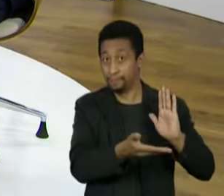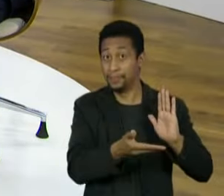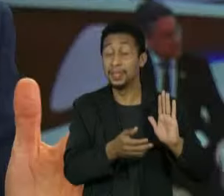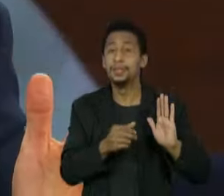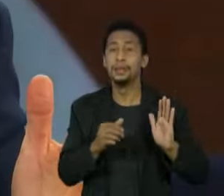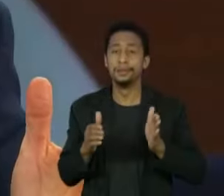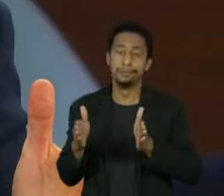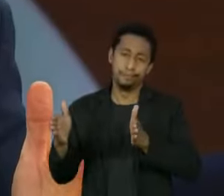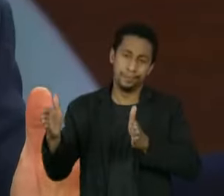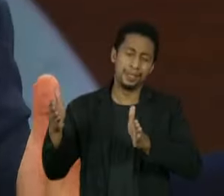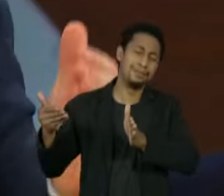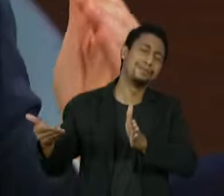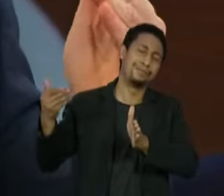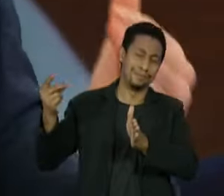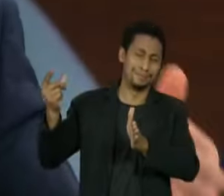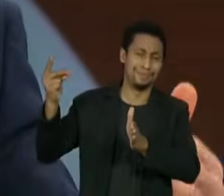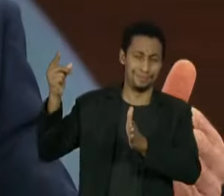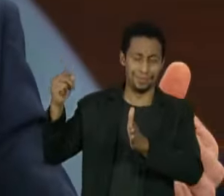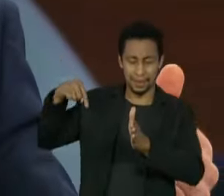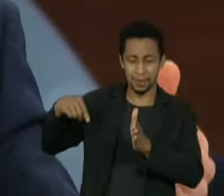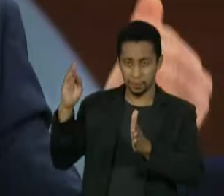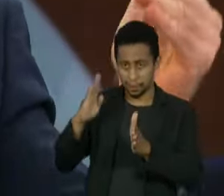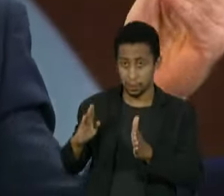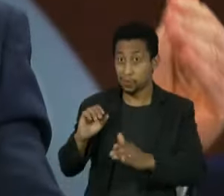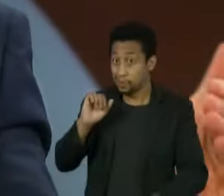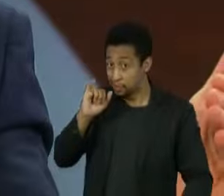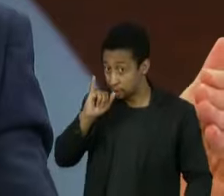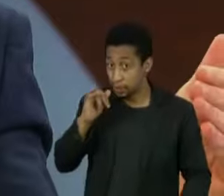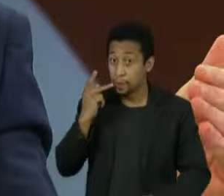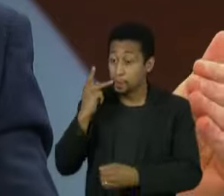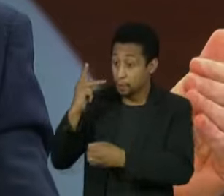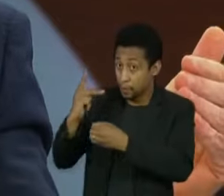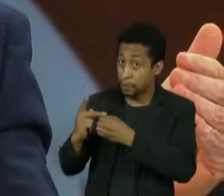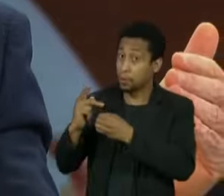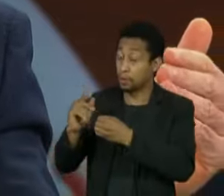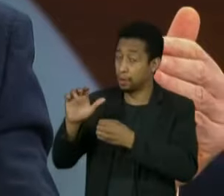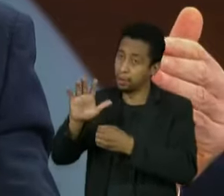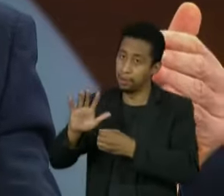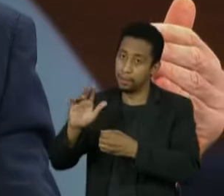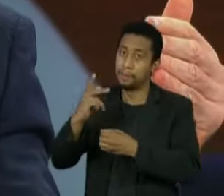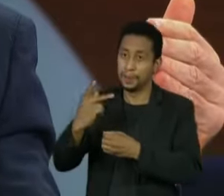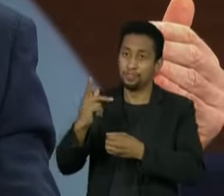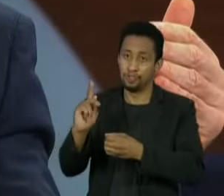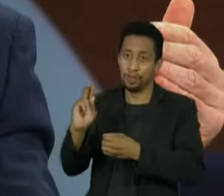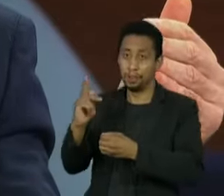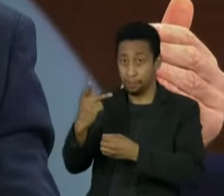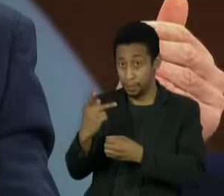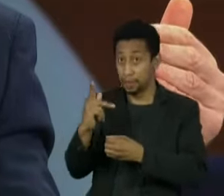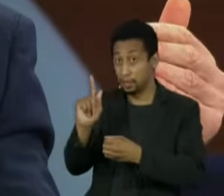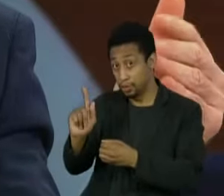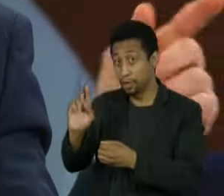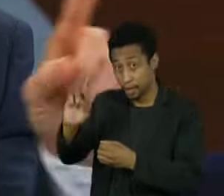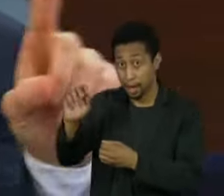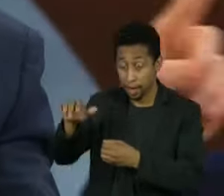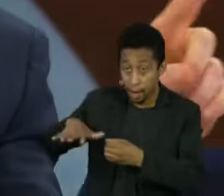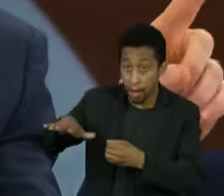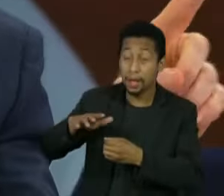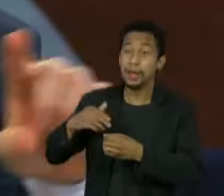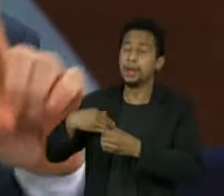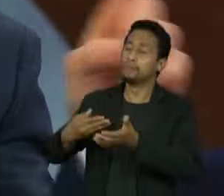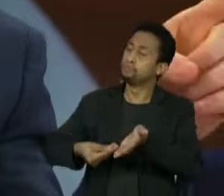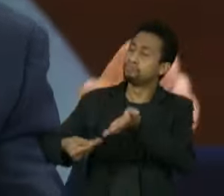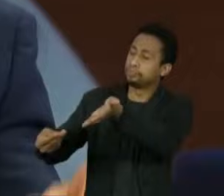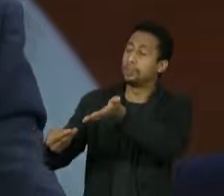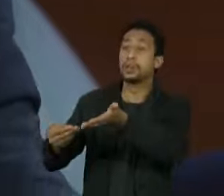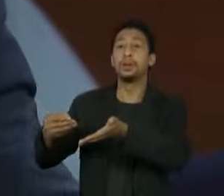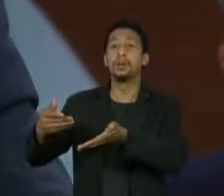outro período do Brasil, se o procurador-geral da república opinasse pelo arquivamento, fatalmente o Supremo acataria, e não foi isso que